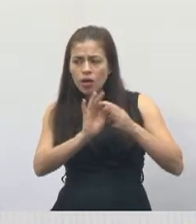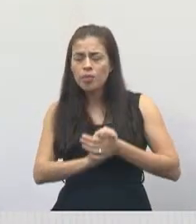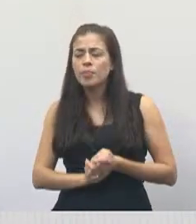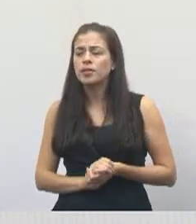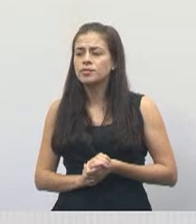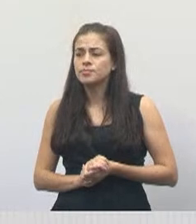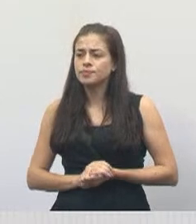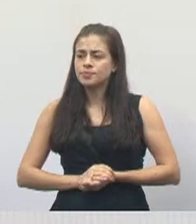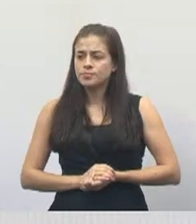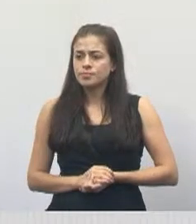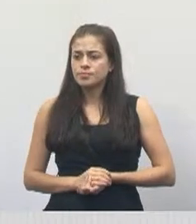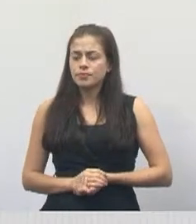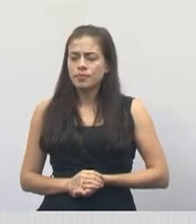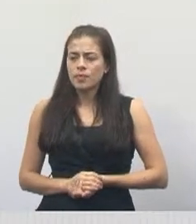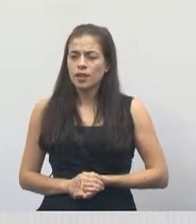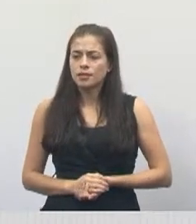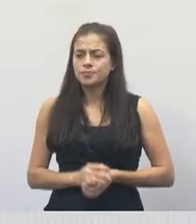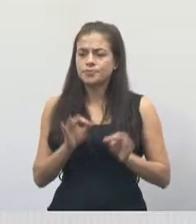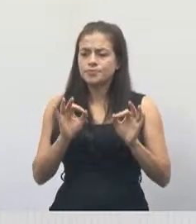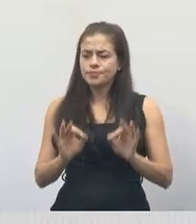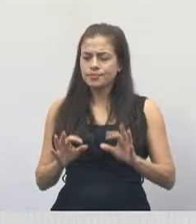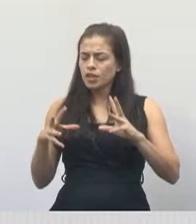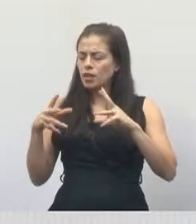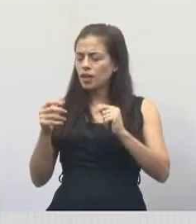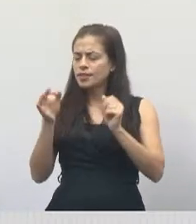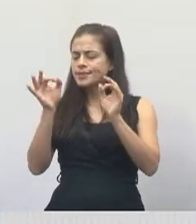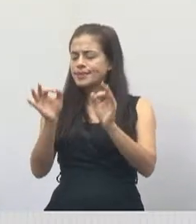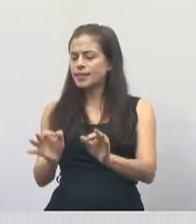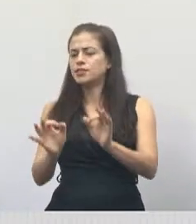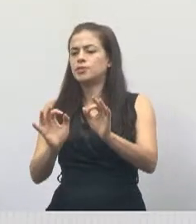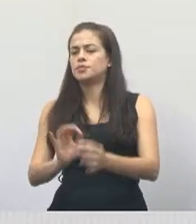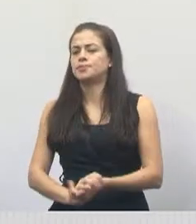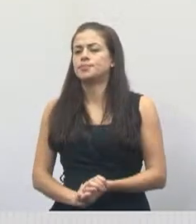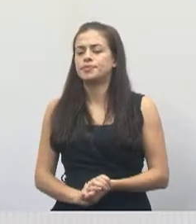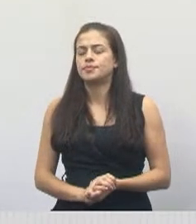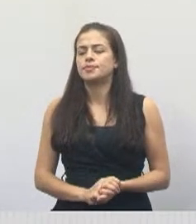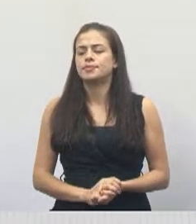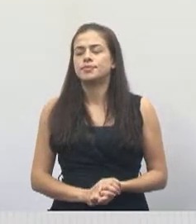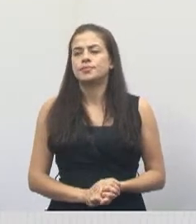arruma aqui lá. Tenho certeza que vai dar tudo certo lá. Cidade de Salvador.